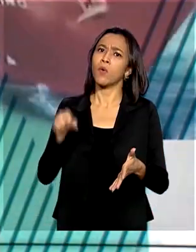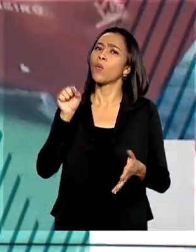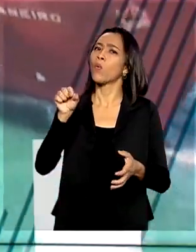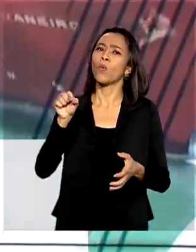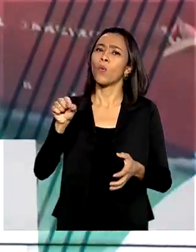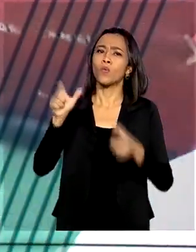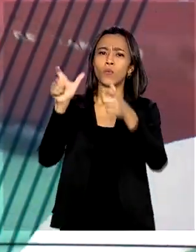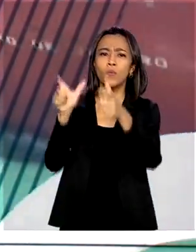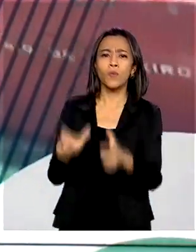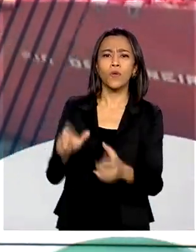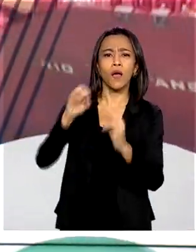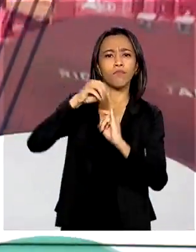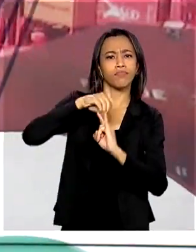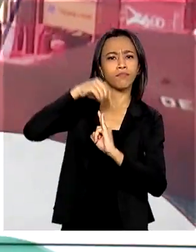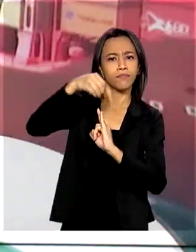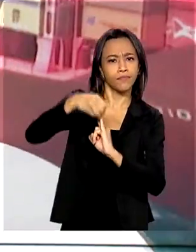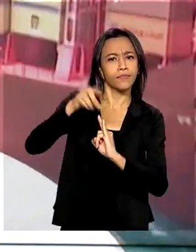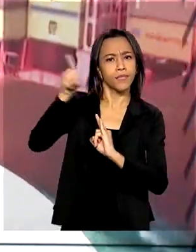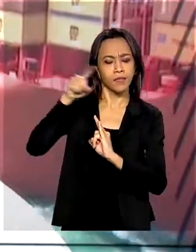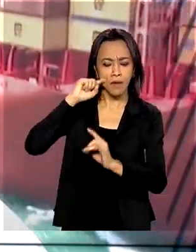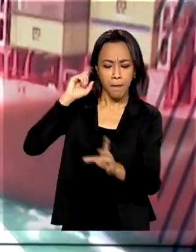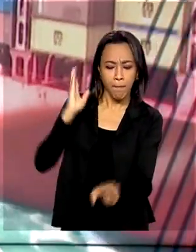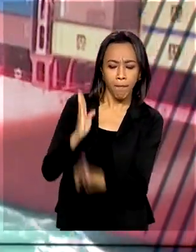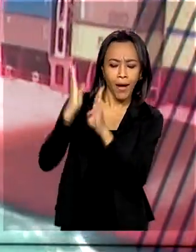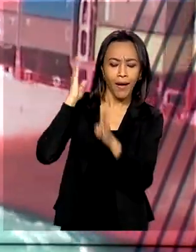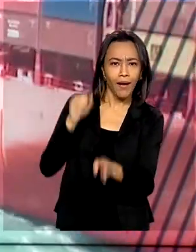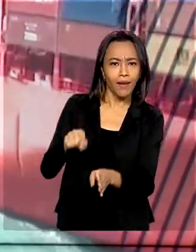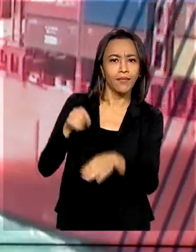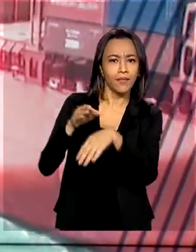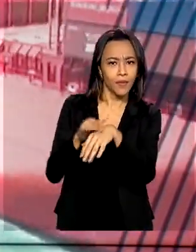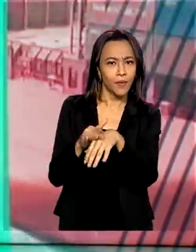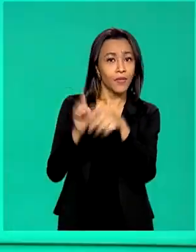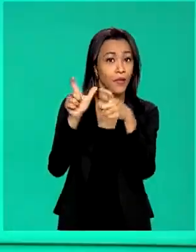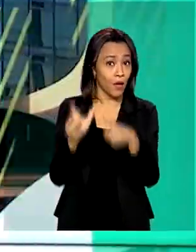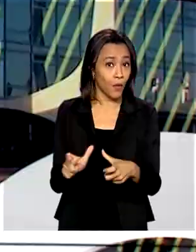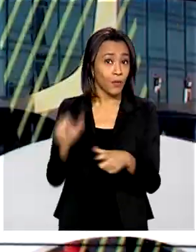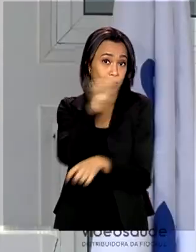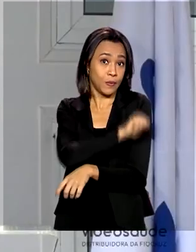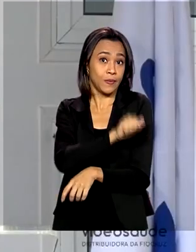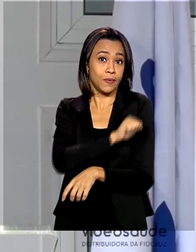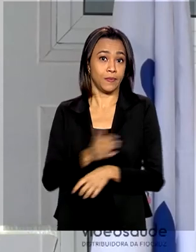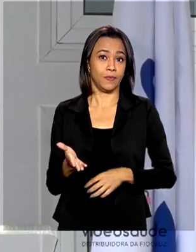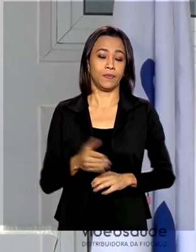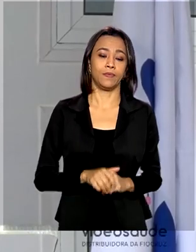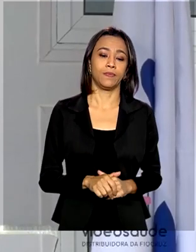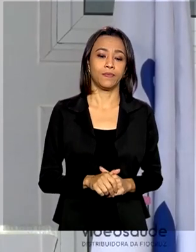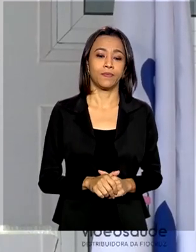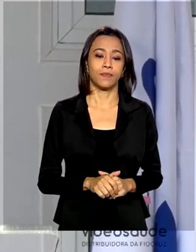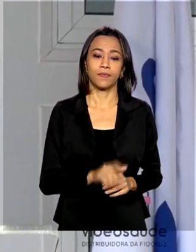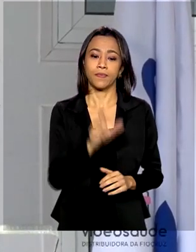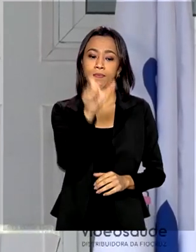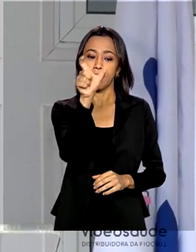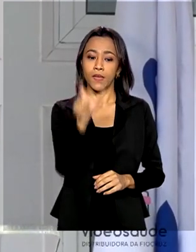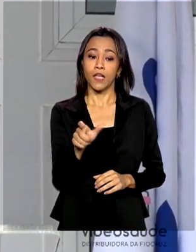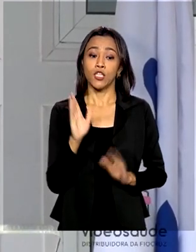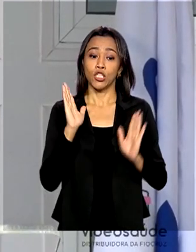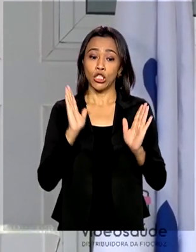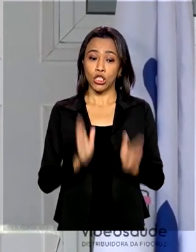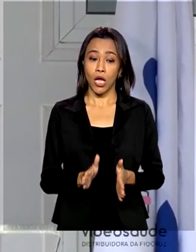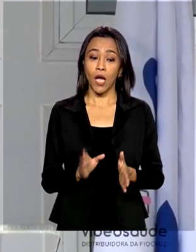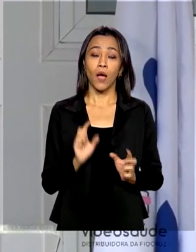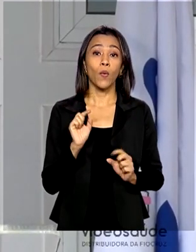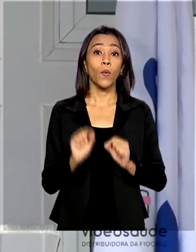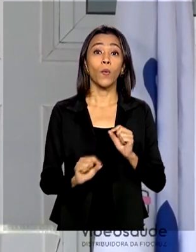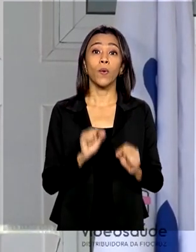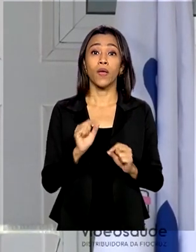unidade de apoio ao diagnóstico da doença na sede da Fiocruz, no Rio. Já perdemos 100 mil brasileiros